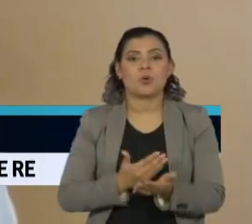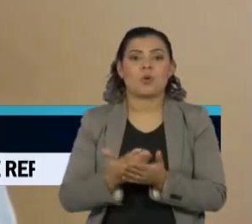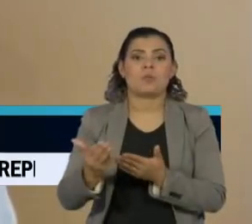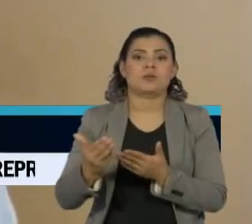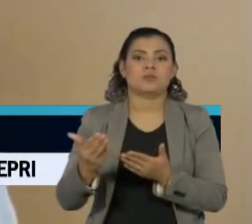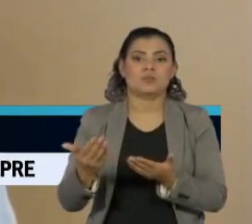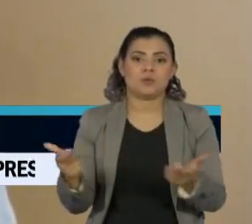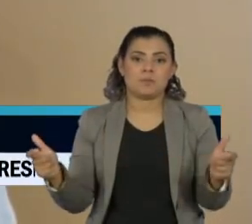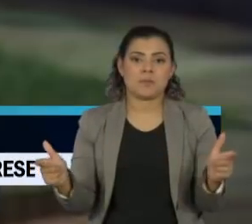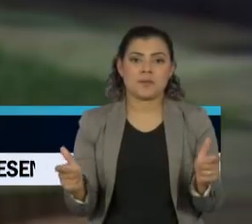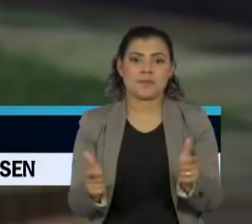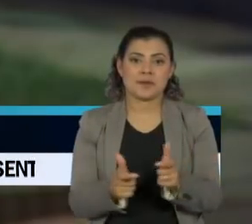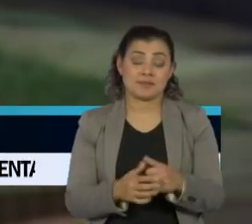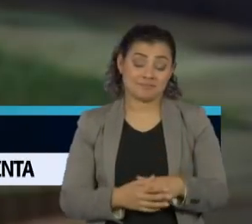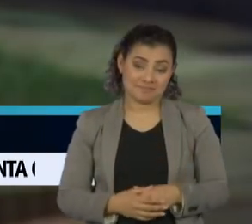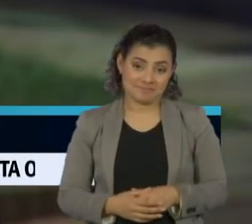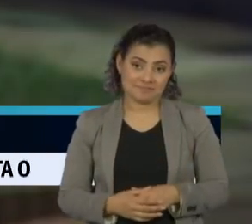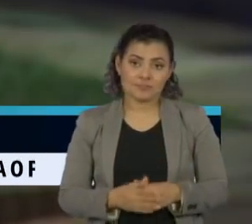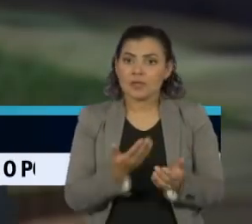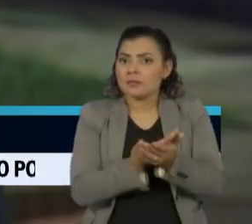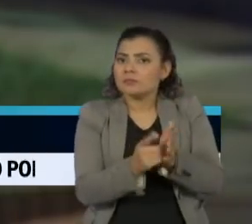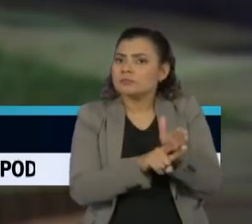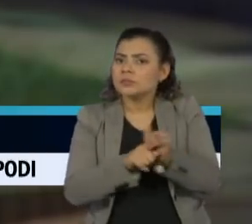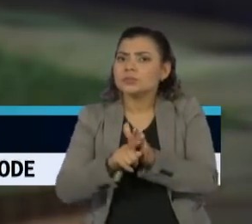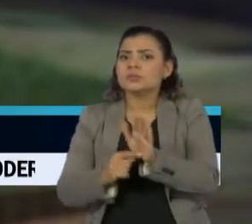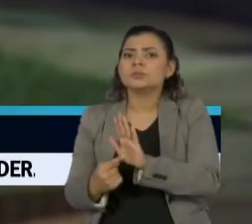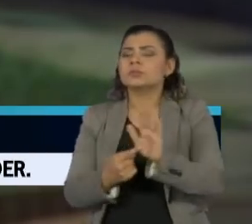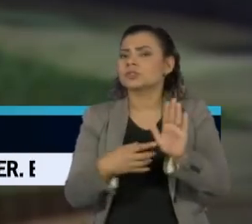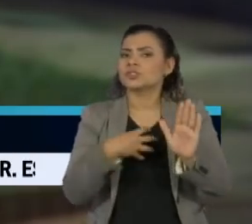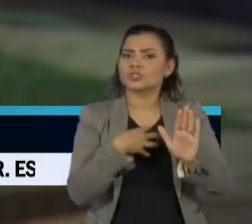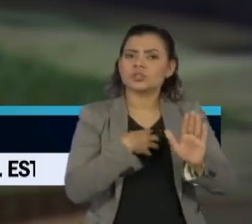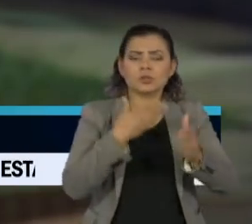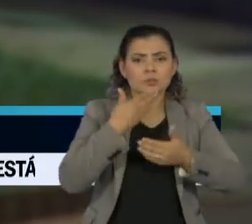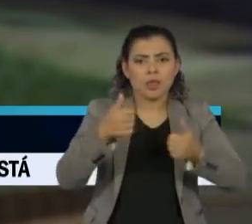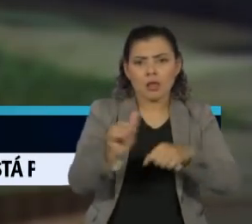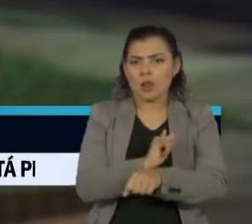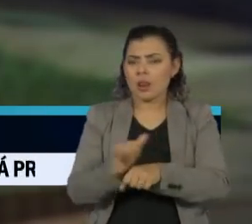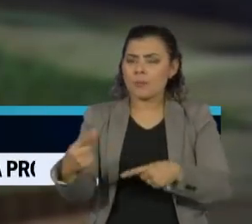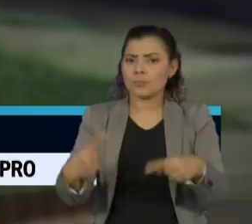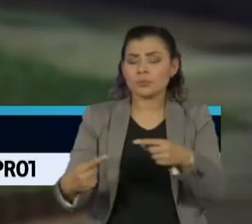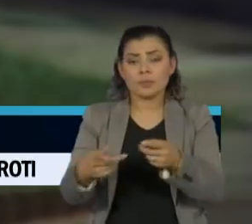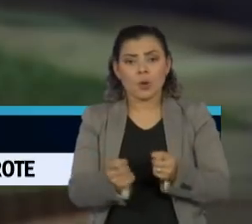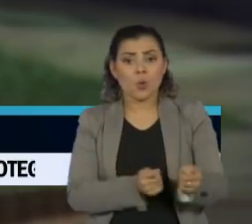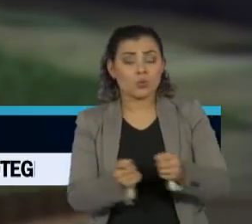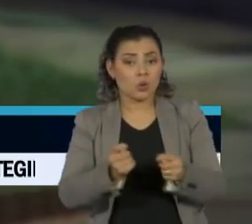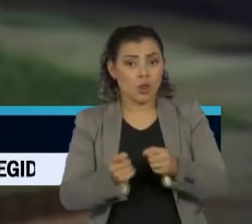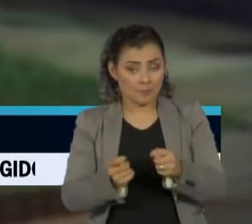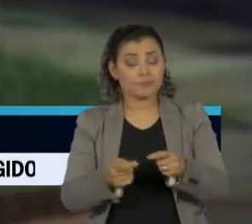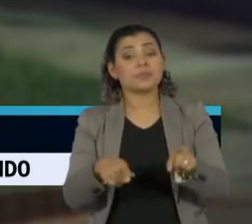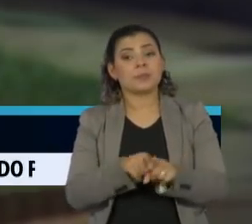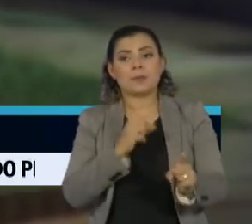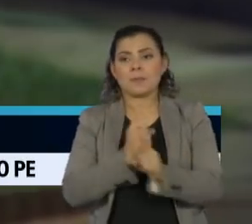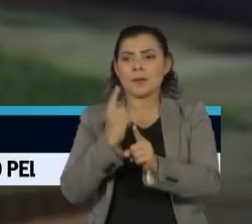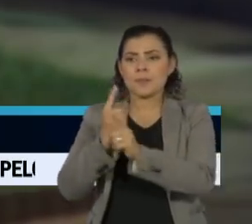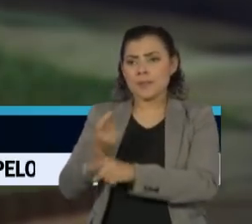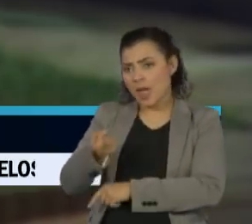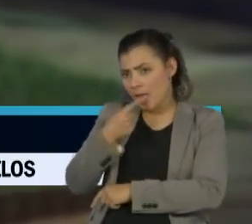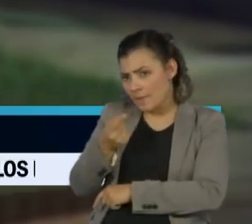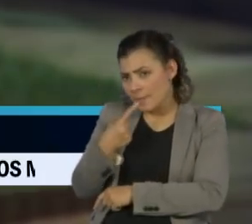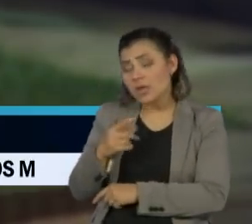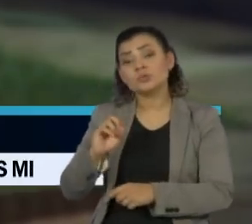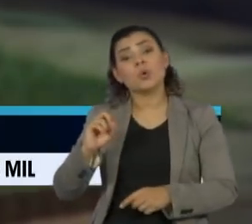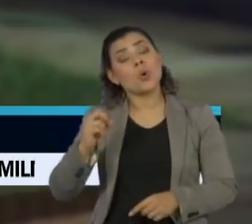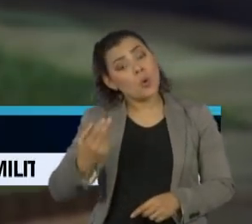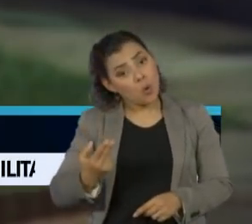declinar o número de casos. O estudo defende que a melhor política para manter a pandemia sob controle até a descoberta de um medicamento